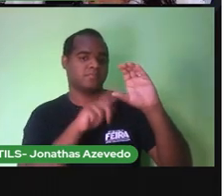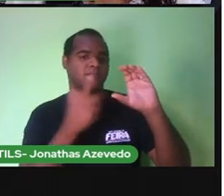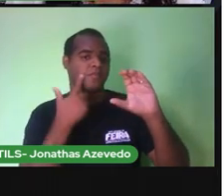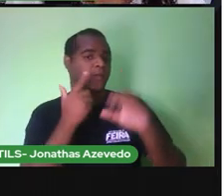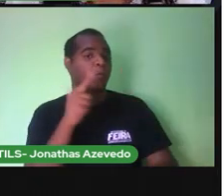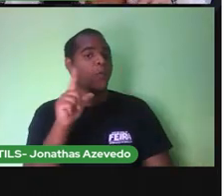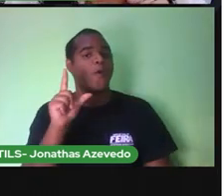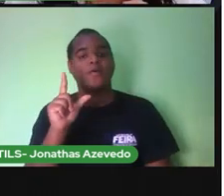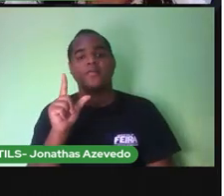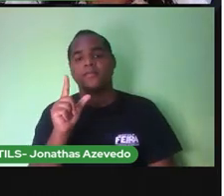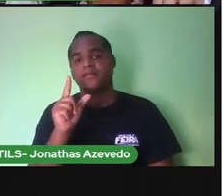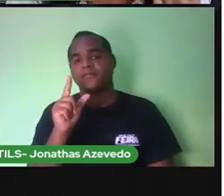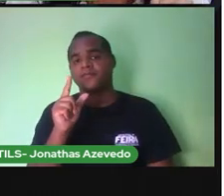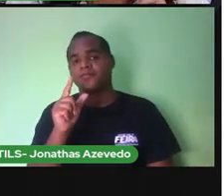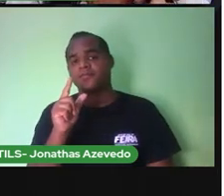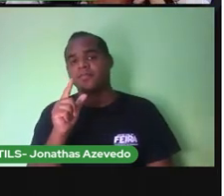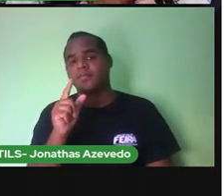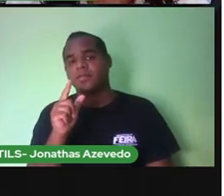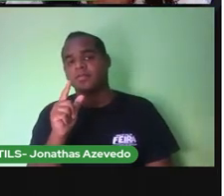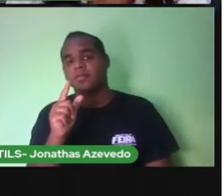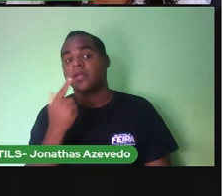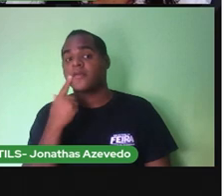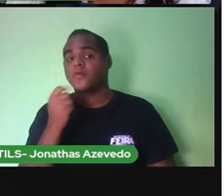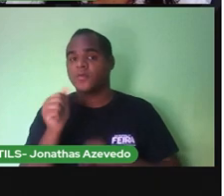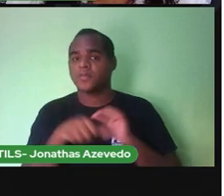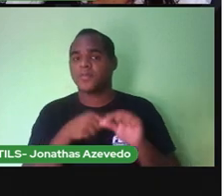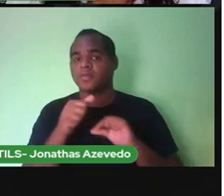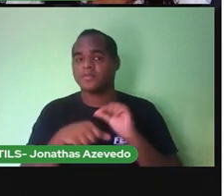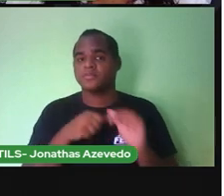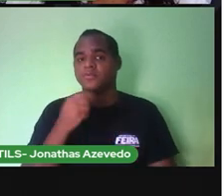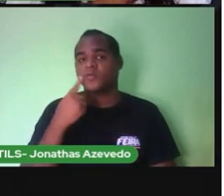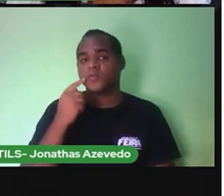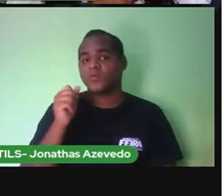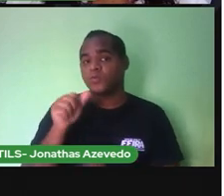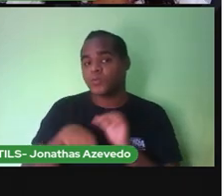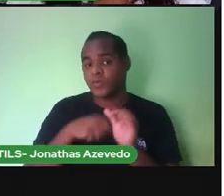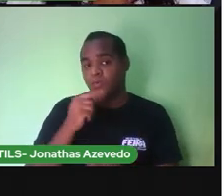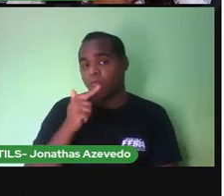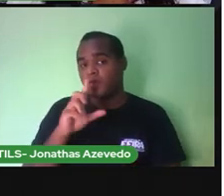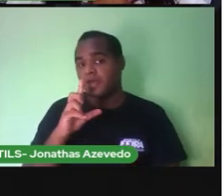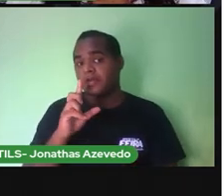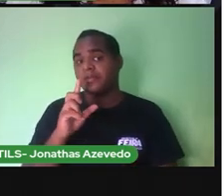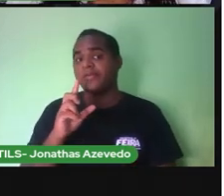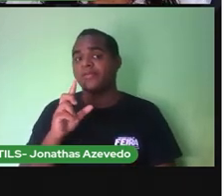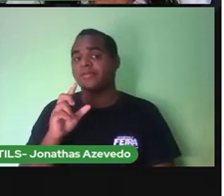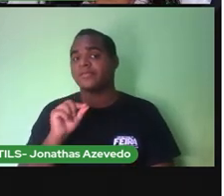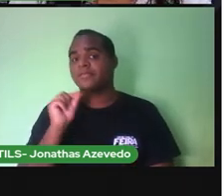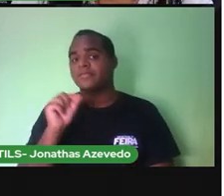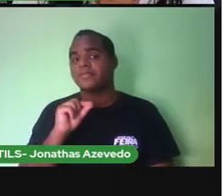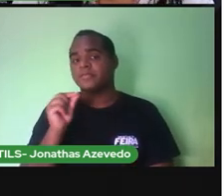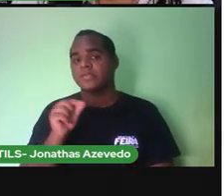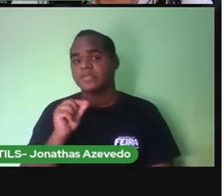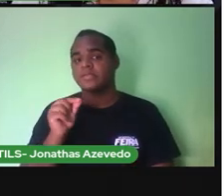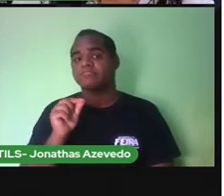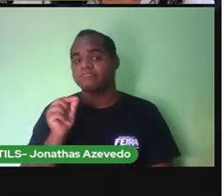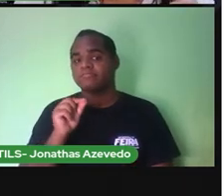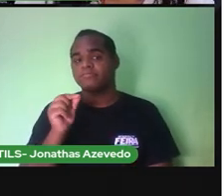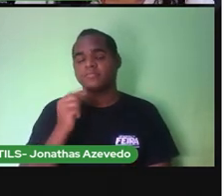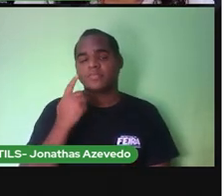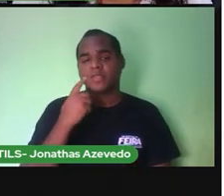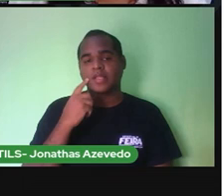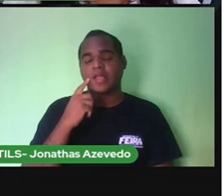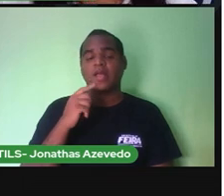formar trocando a letra C por outra consoante? Se eu troco